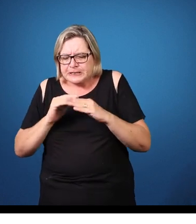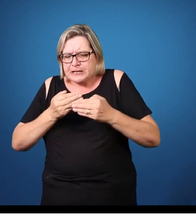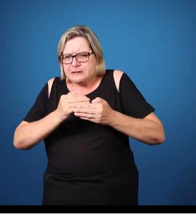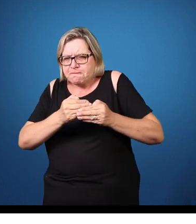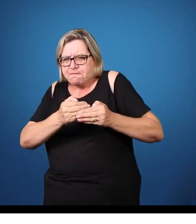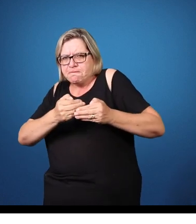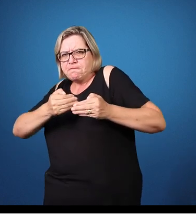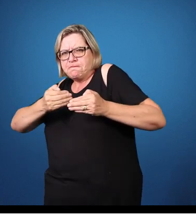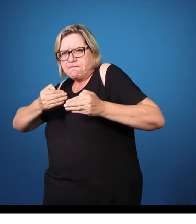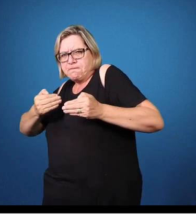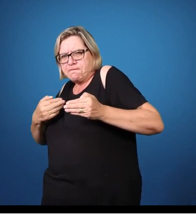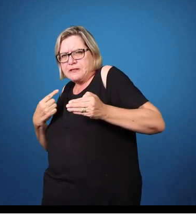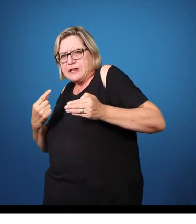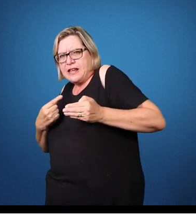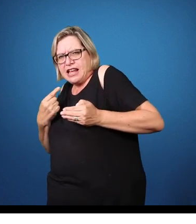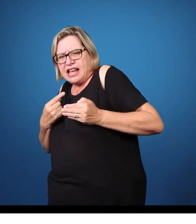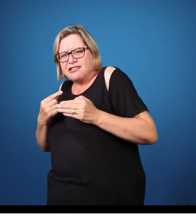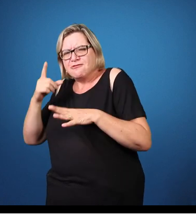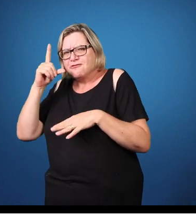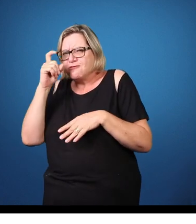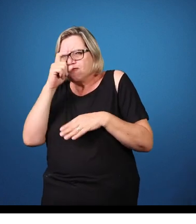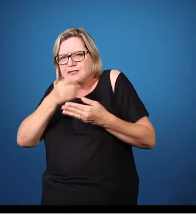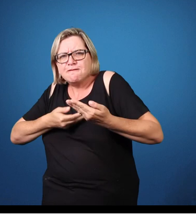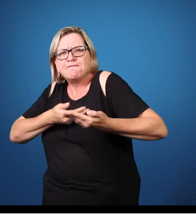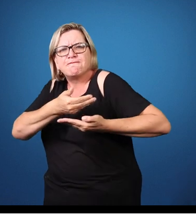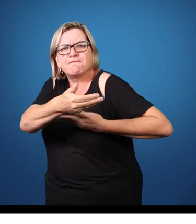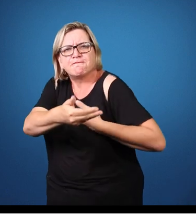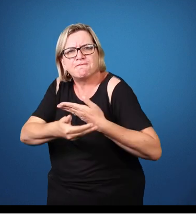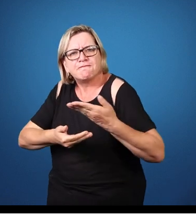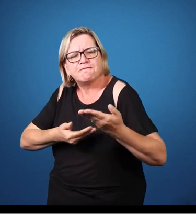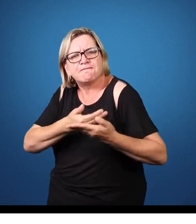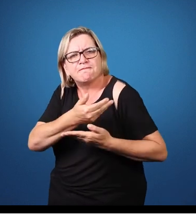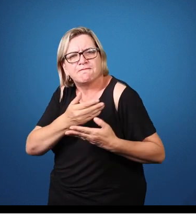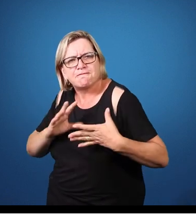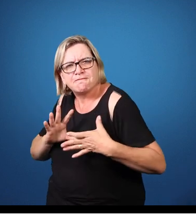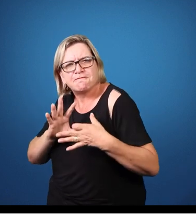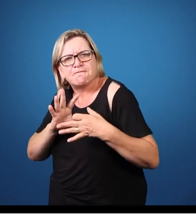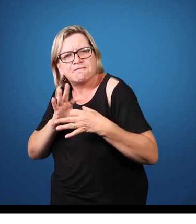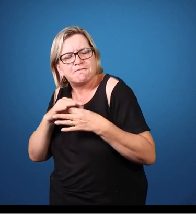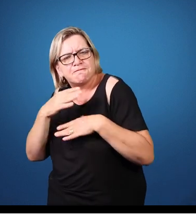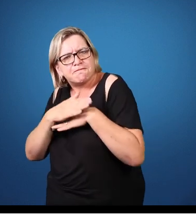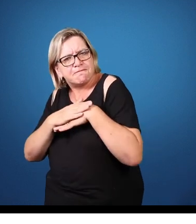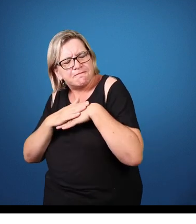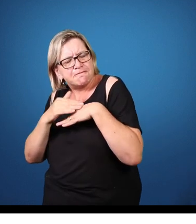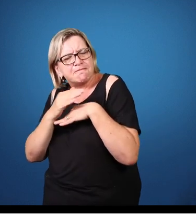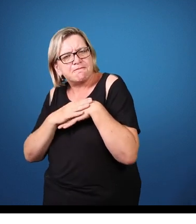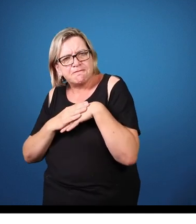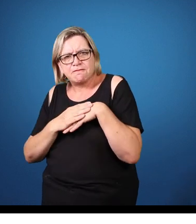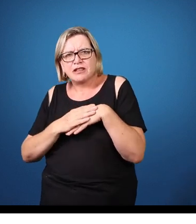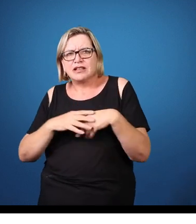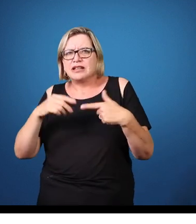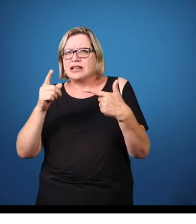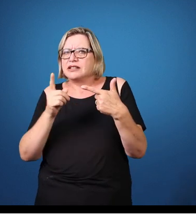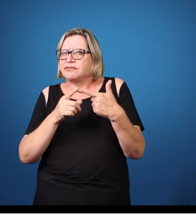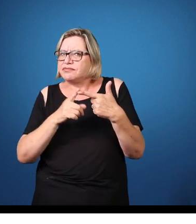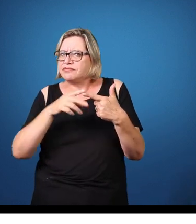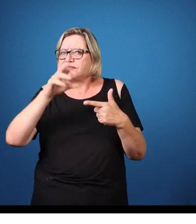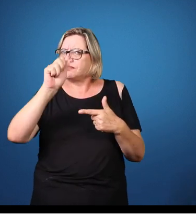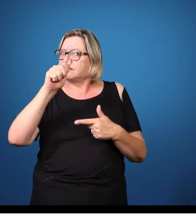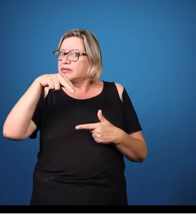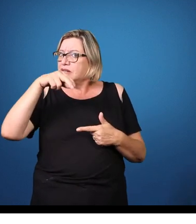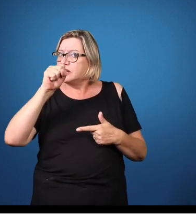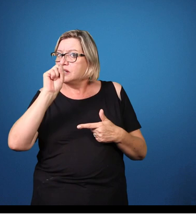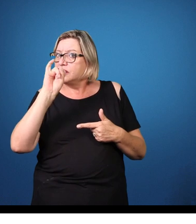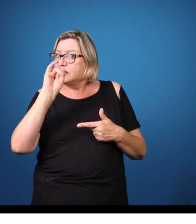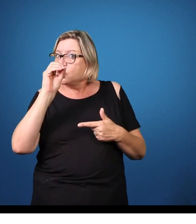afetivos pode aparecer e tal. As síndromes ansiosas, que se a gente parar para pensar, é uma regra